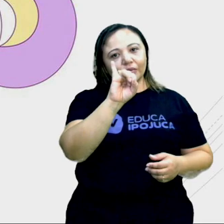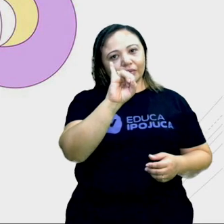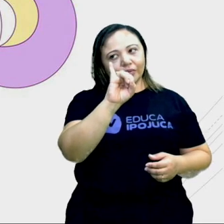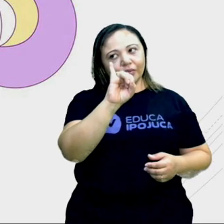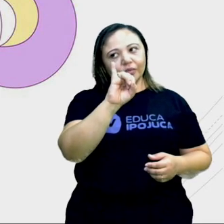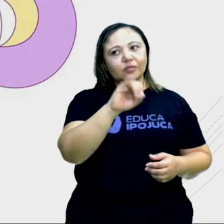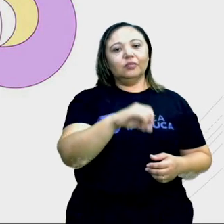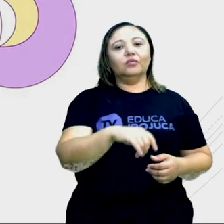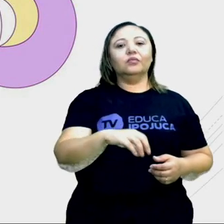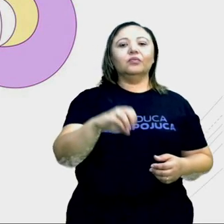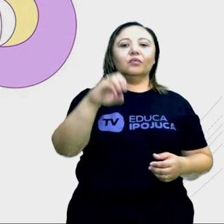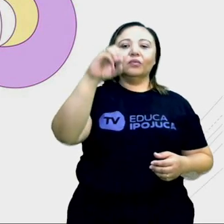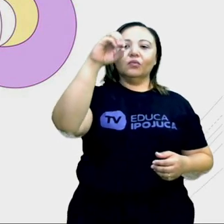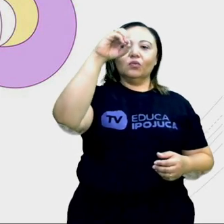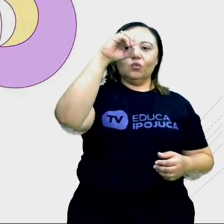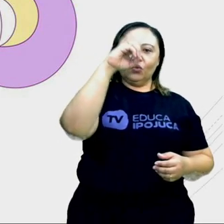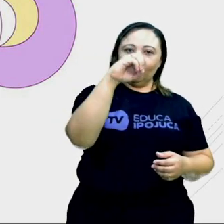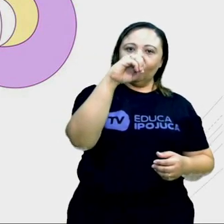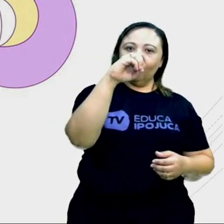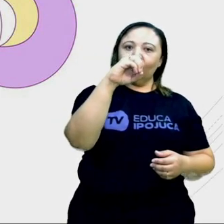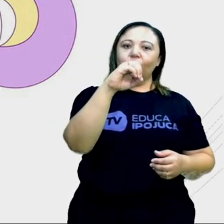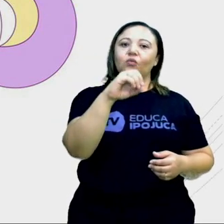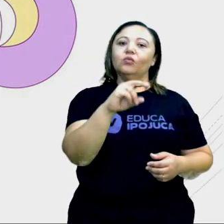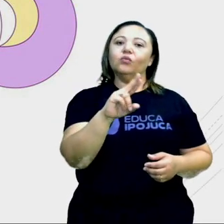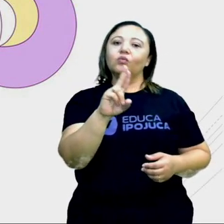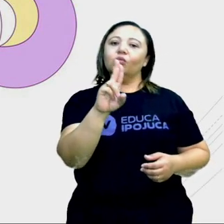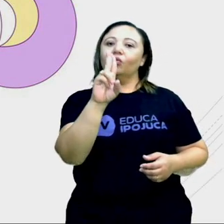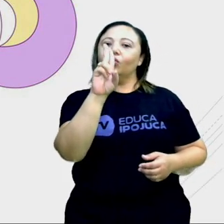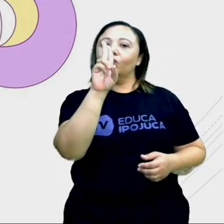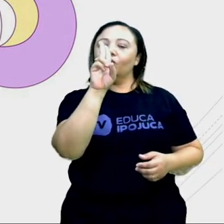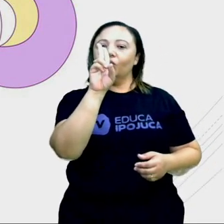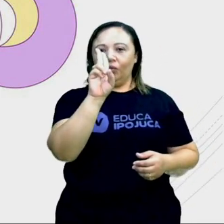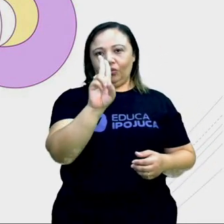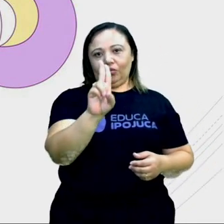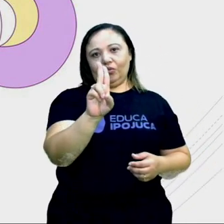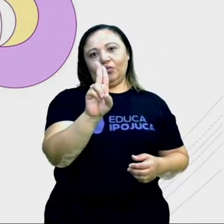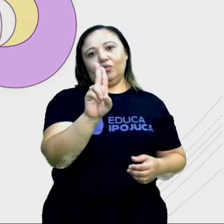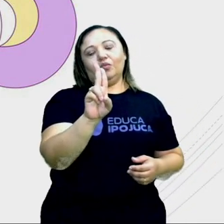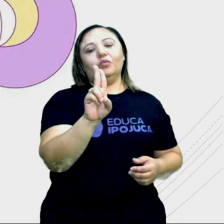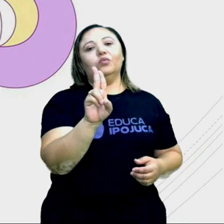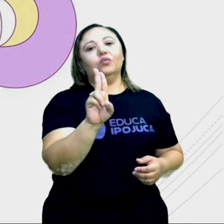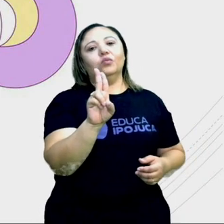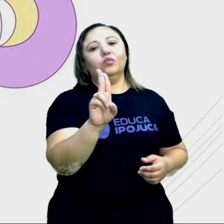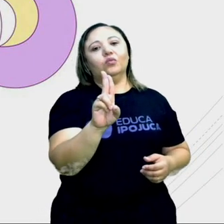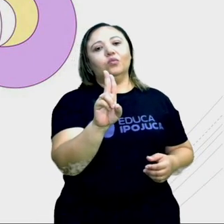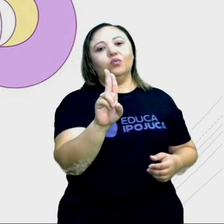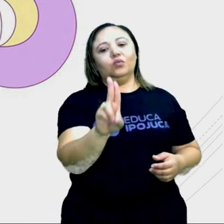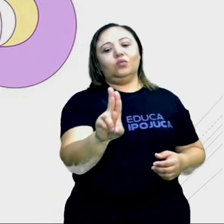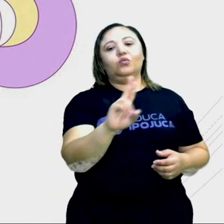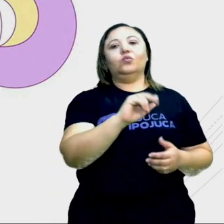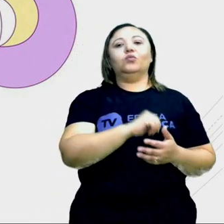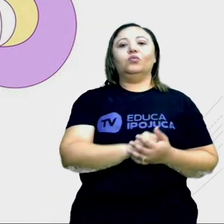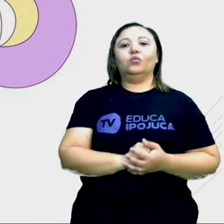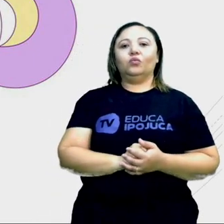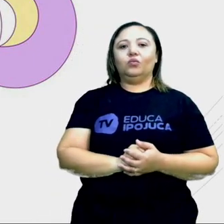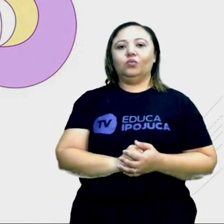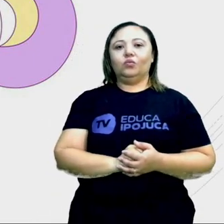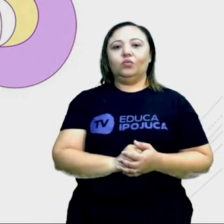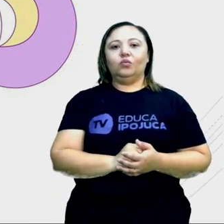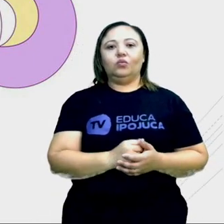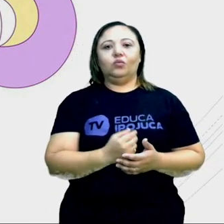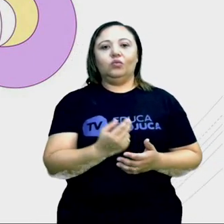I, letra O. E também a letrinha de hoje, que foi a letrinha U. U,